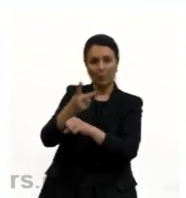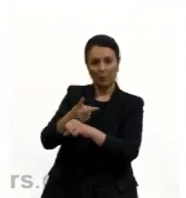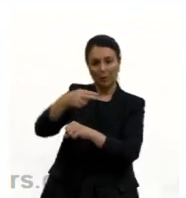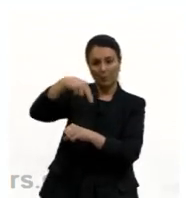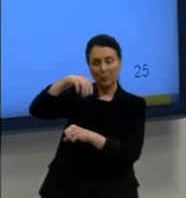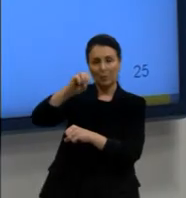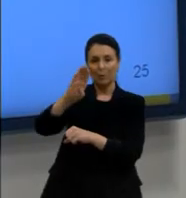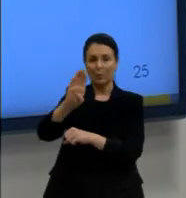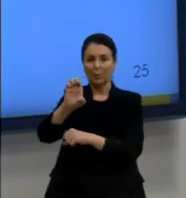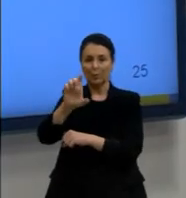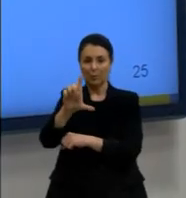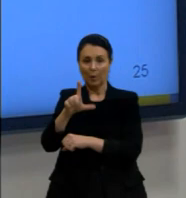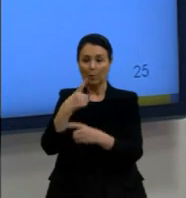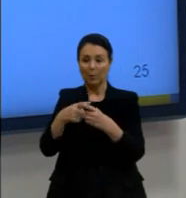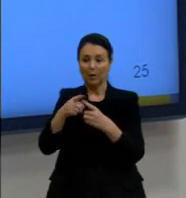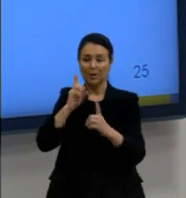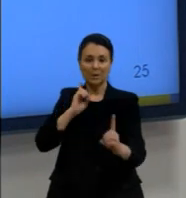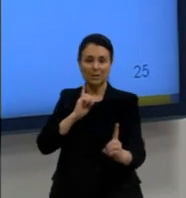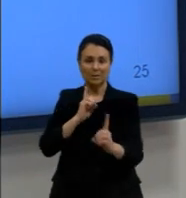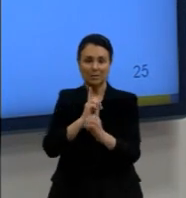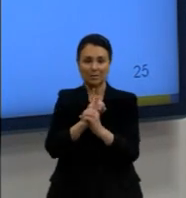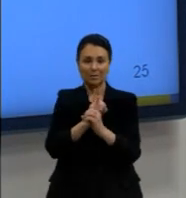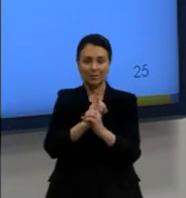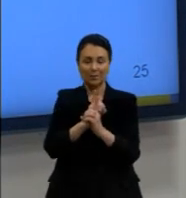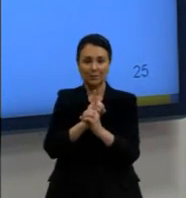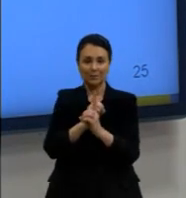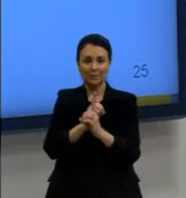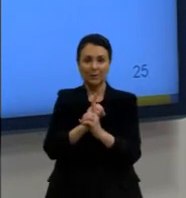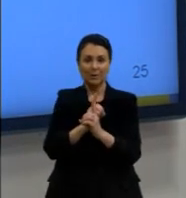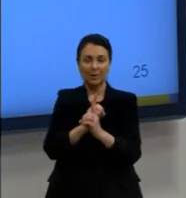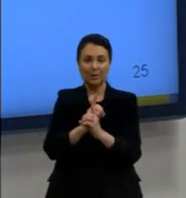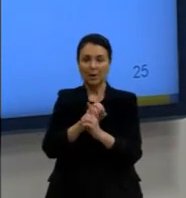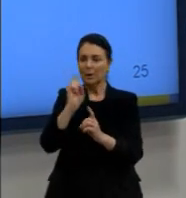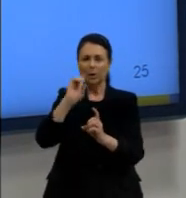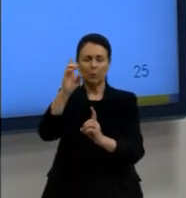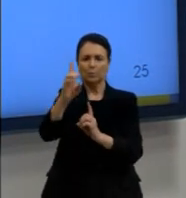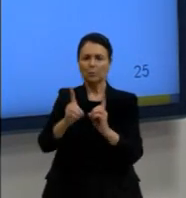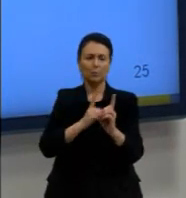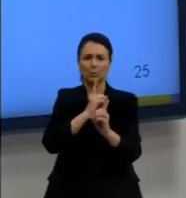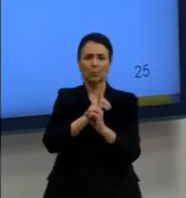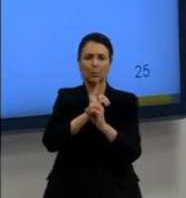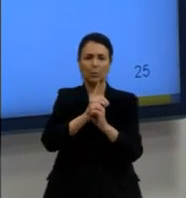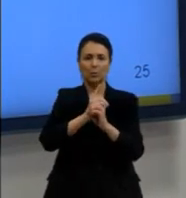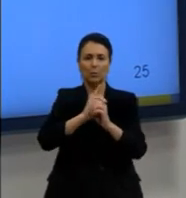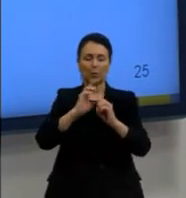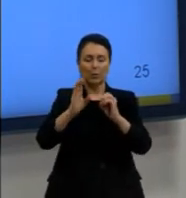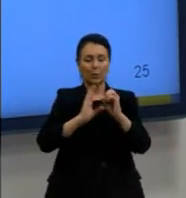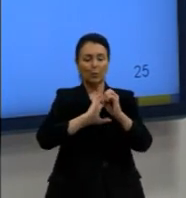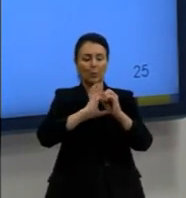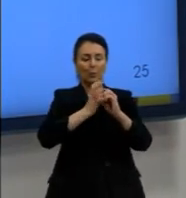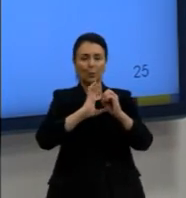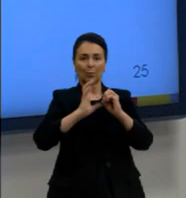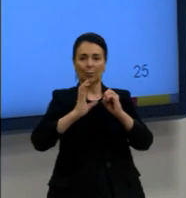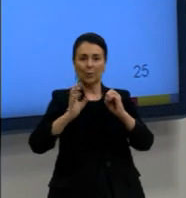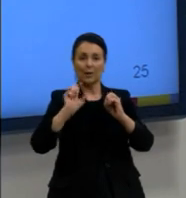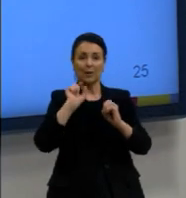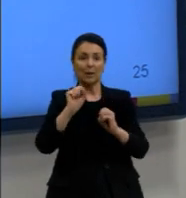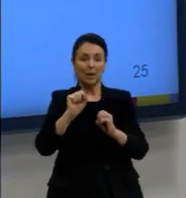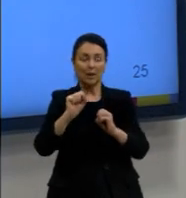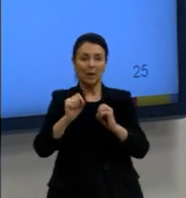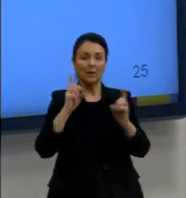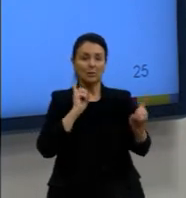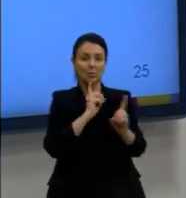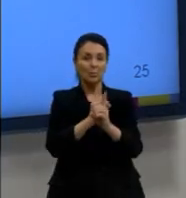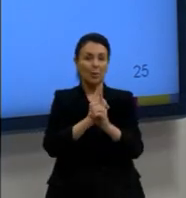essa grande descoberta, então foi o grande feito dele. Então, ele não descobriu os níveis e subníveis, essa descoberta foi do Born, foi a última descoberta,